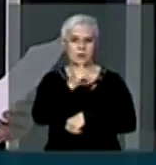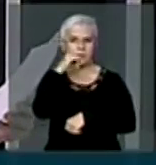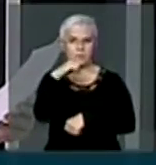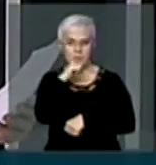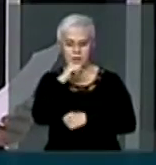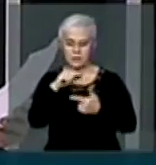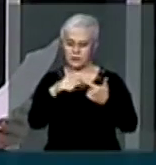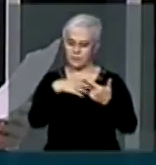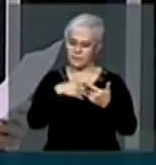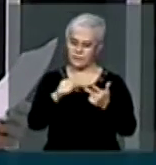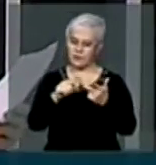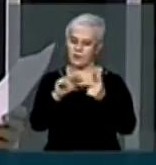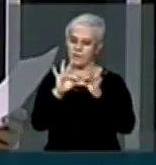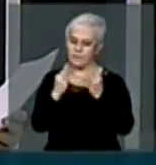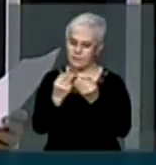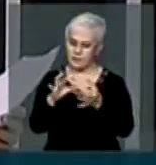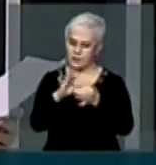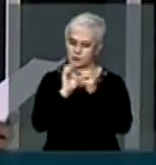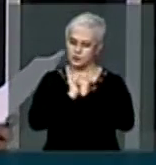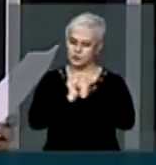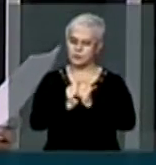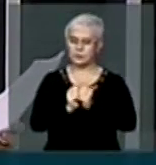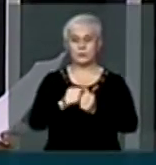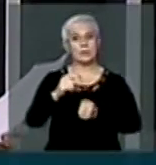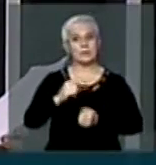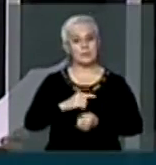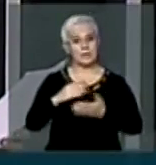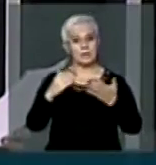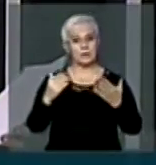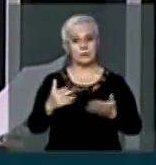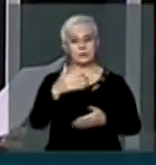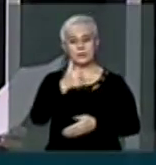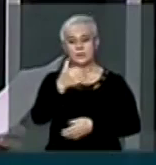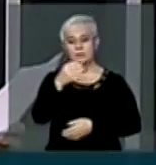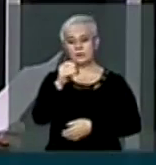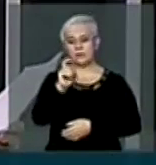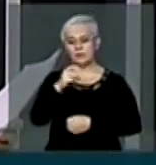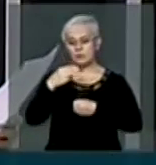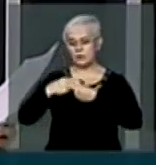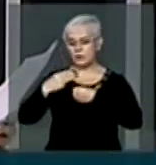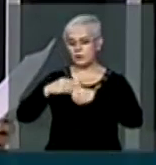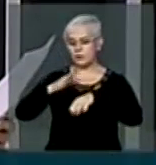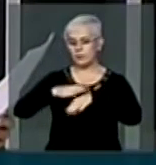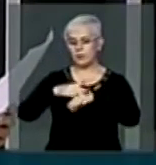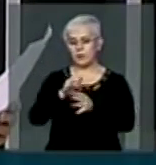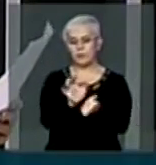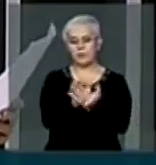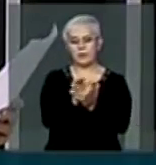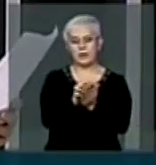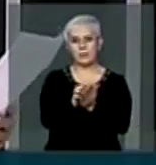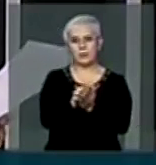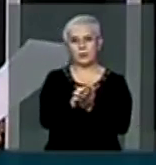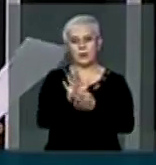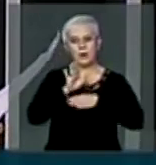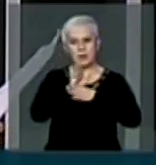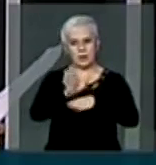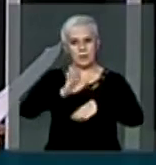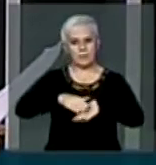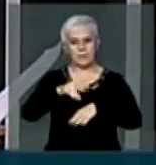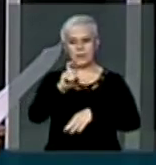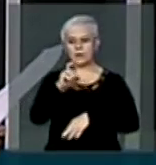família. Atualmente, está presente em 105 municípios pernambucanos, atendendo mais de